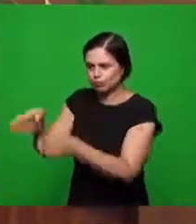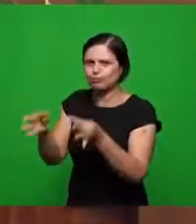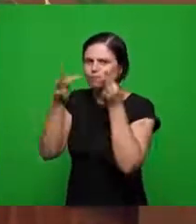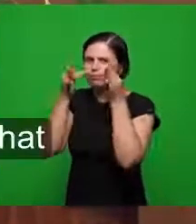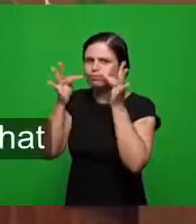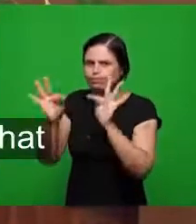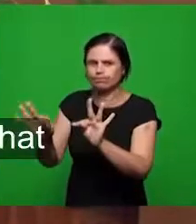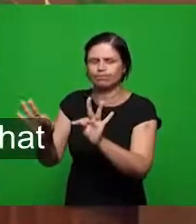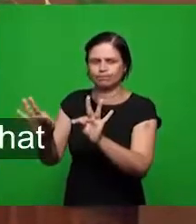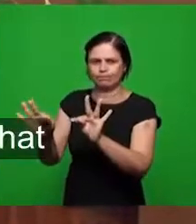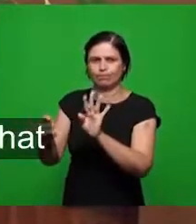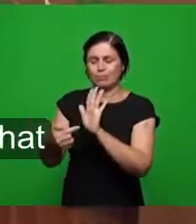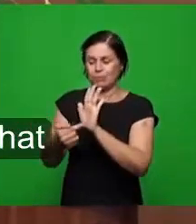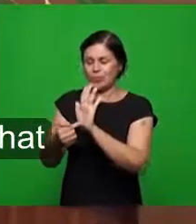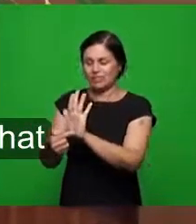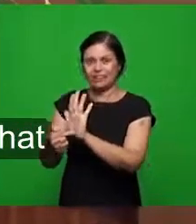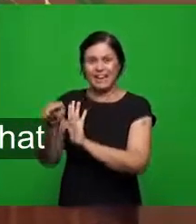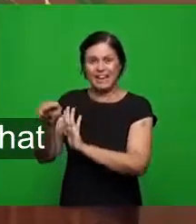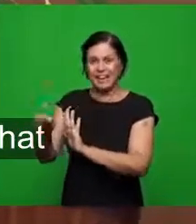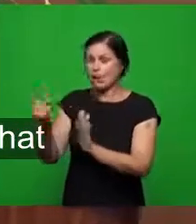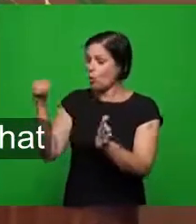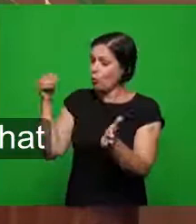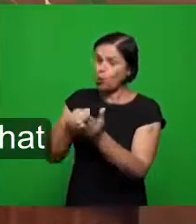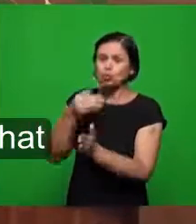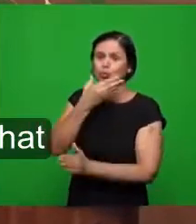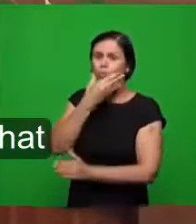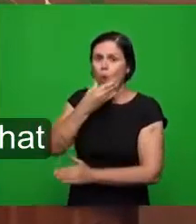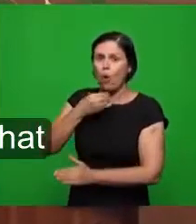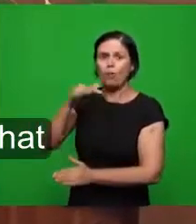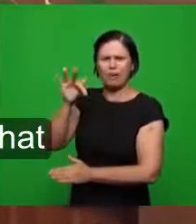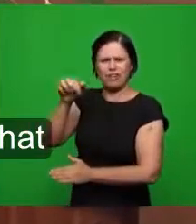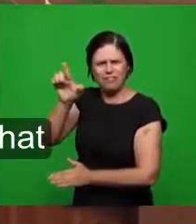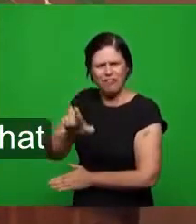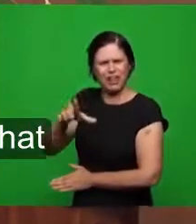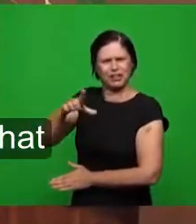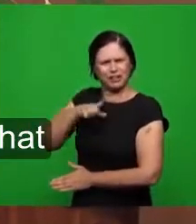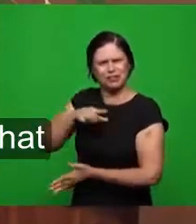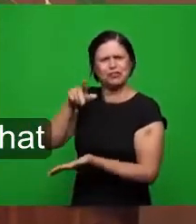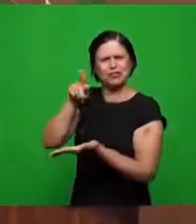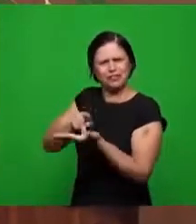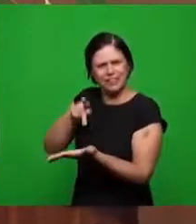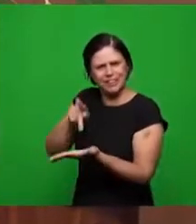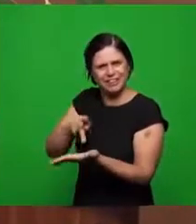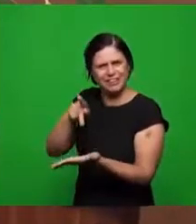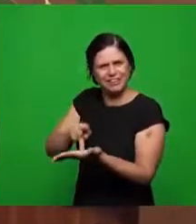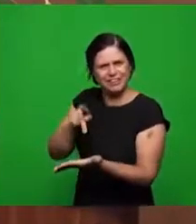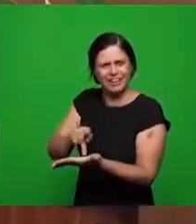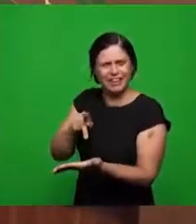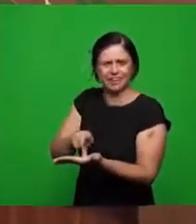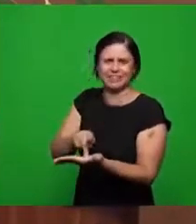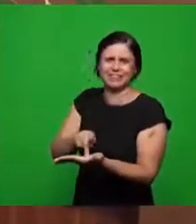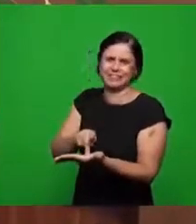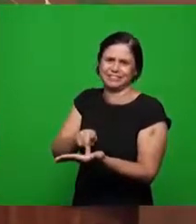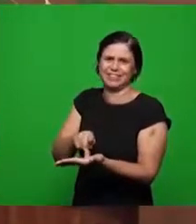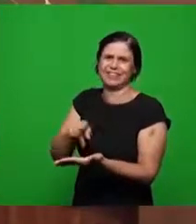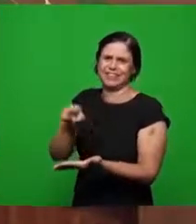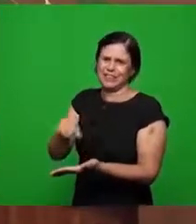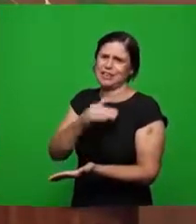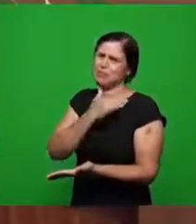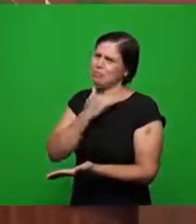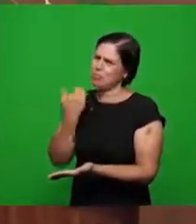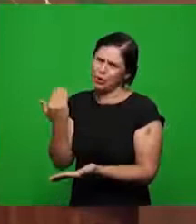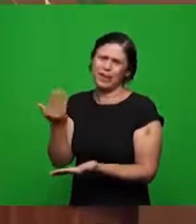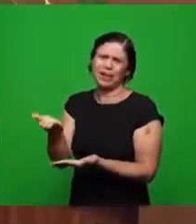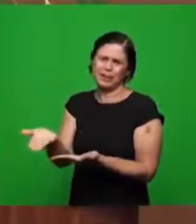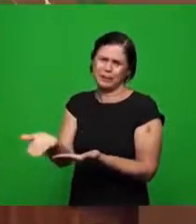sentido a realidade e ao mesmo tempo o valor daquela perda que foi uma